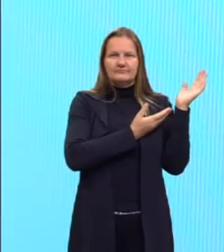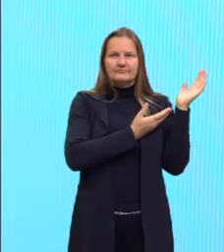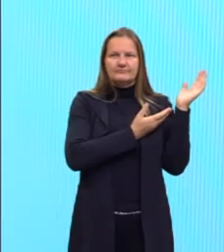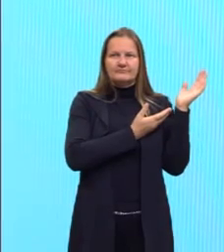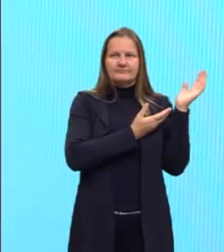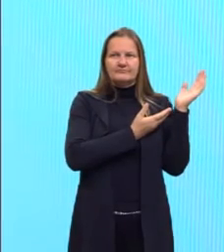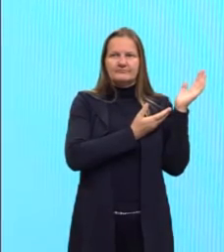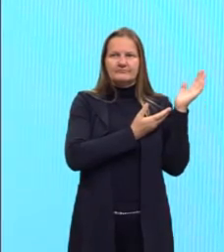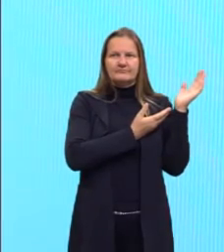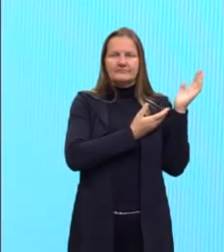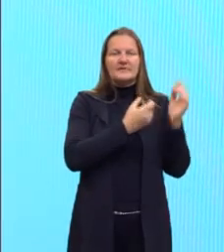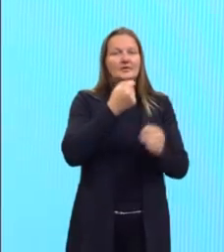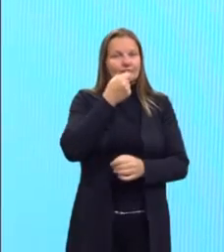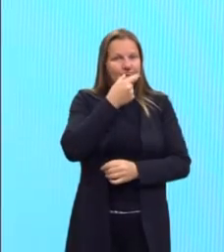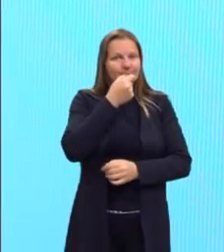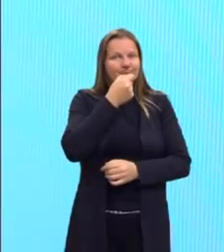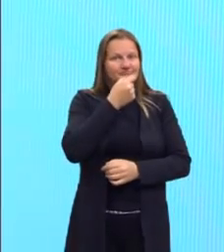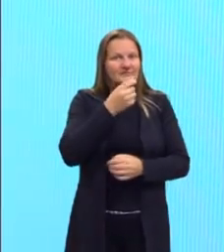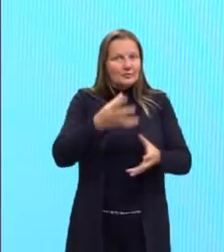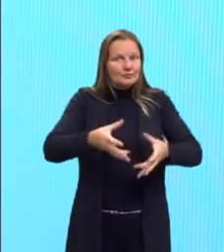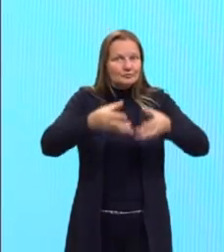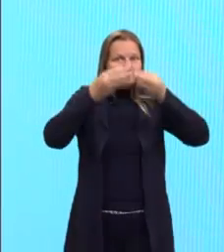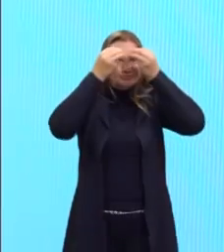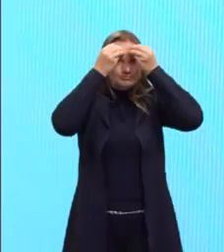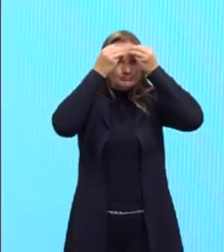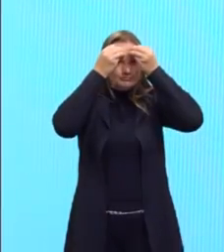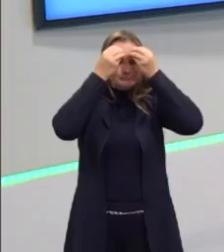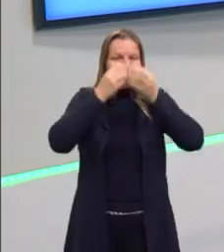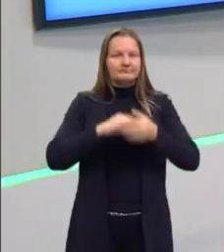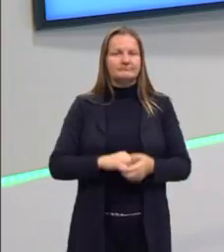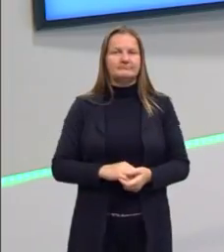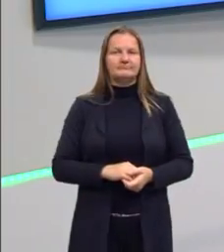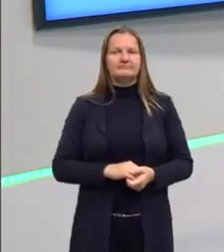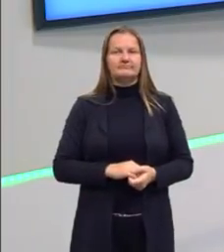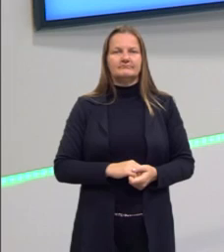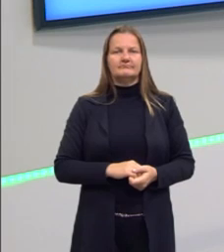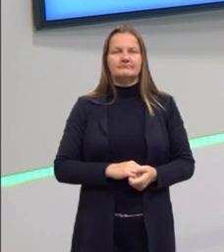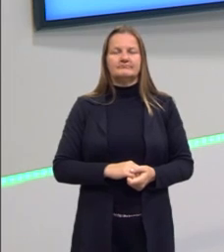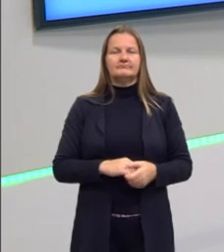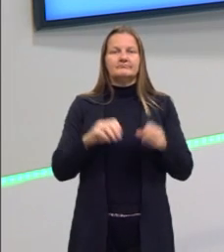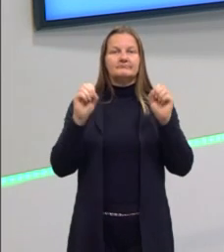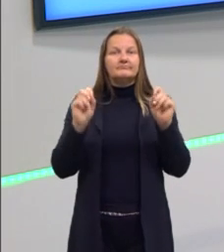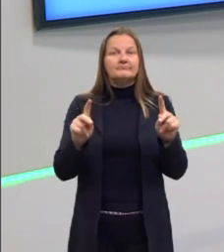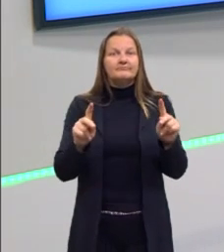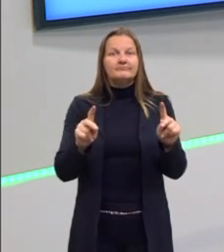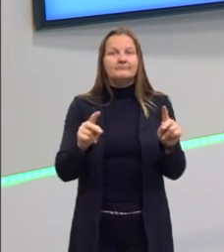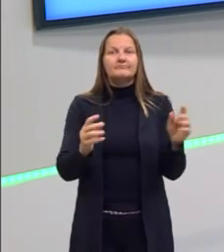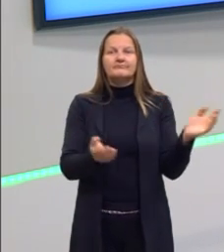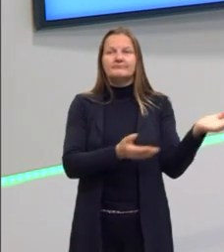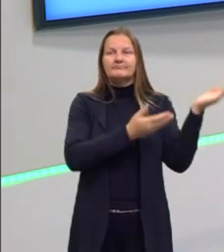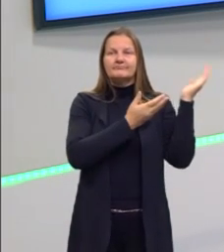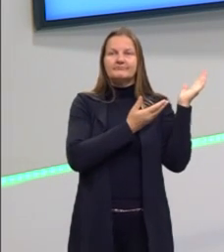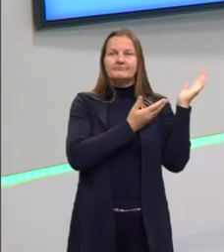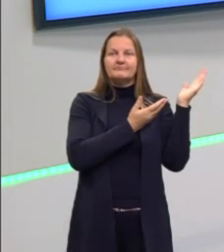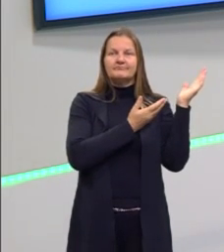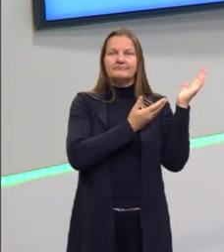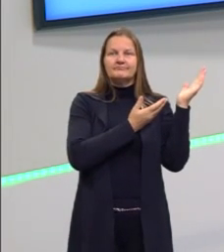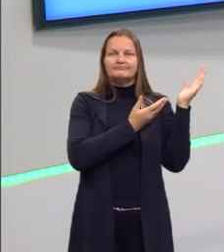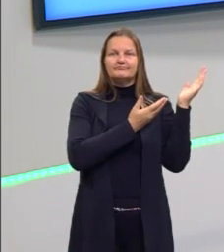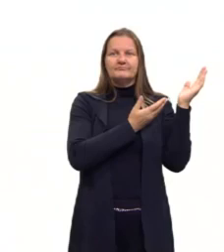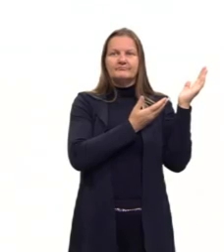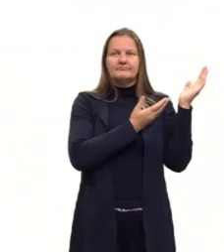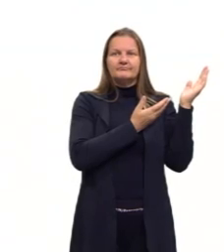desenhos. Então, não vai te trazer nenhuma inquietude, tá, meninos e meninas? Vamos passar aqui, então? Olha lá,